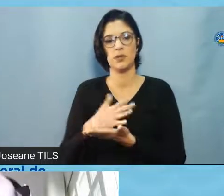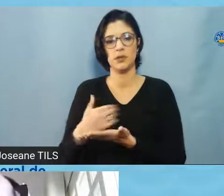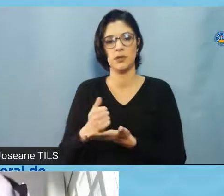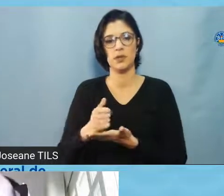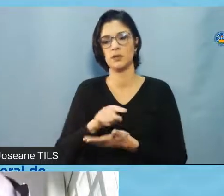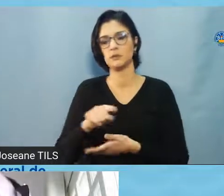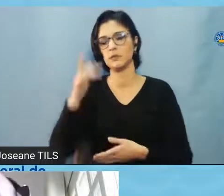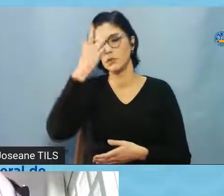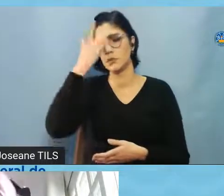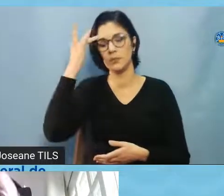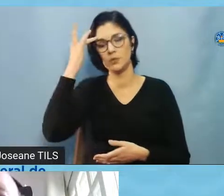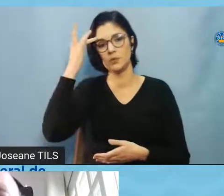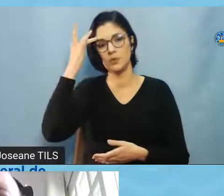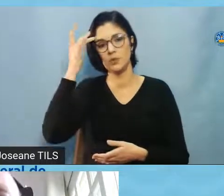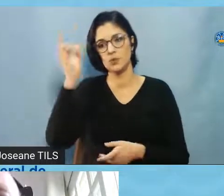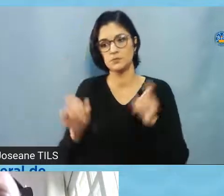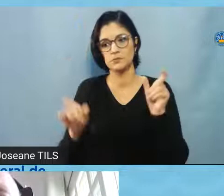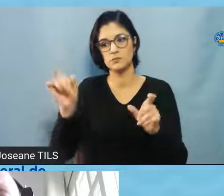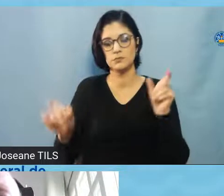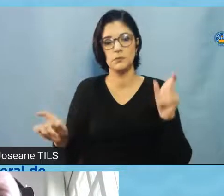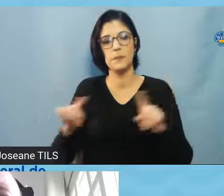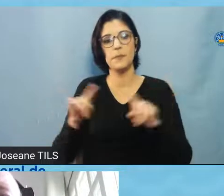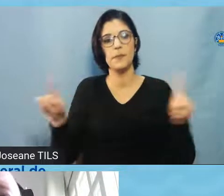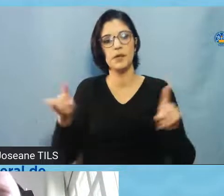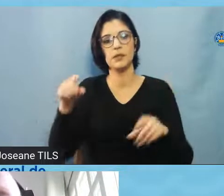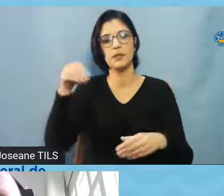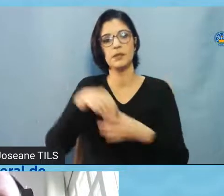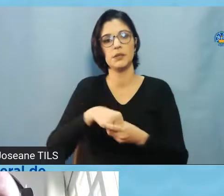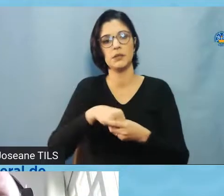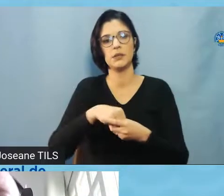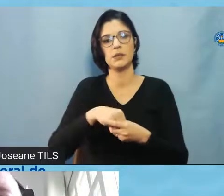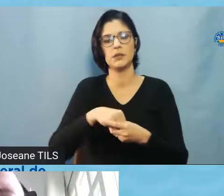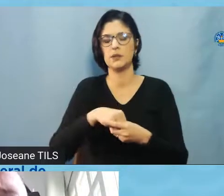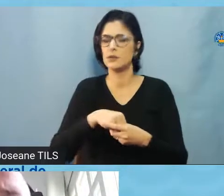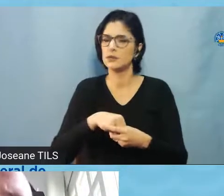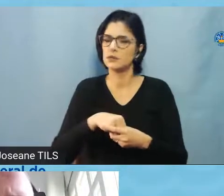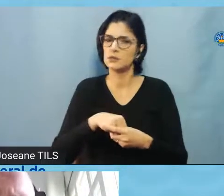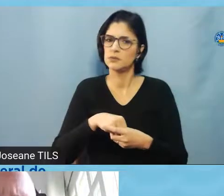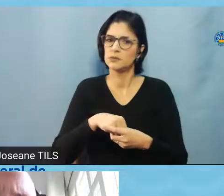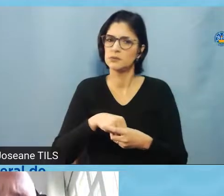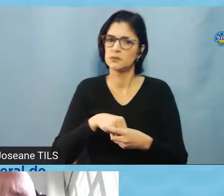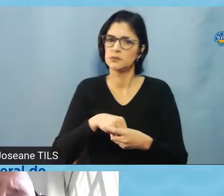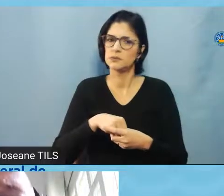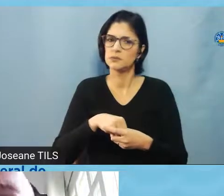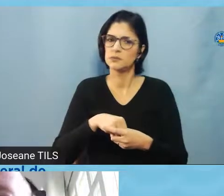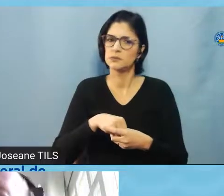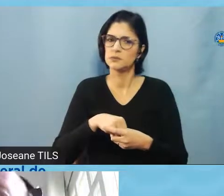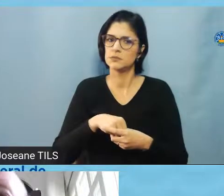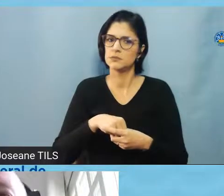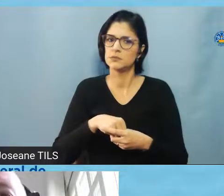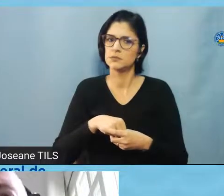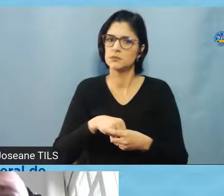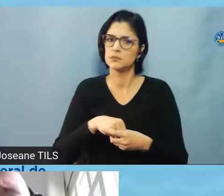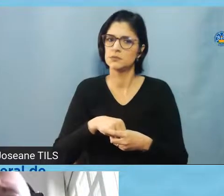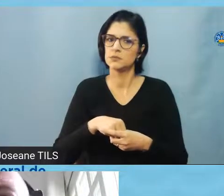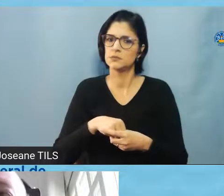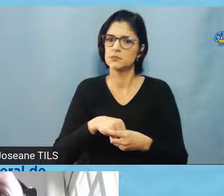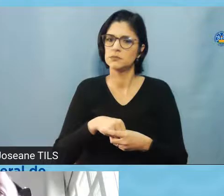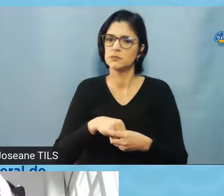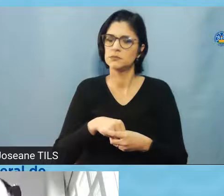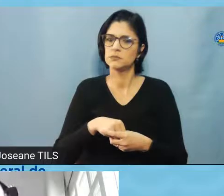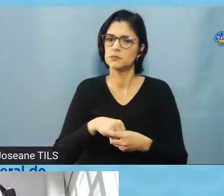sujeitos, mas via plataformas de crowdsourcing, isso é uma plataforma, por exemplo, M-Turk, Paul Fisch,